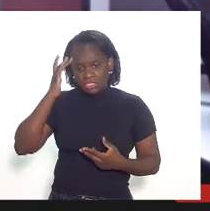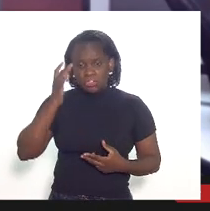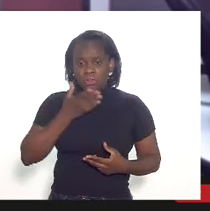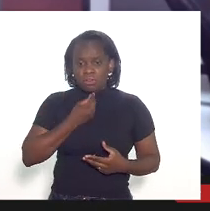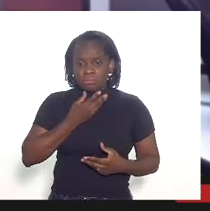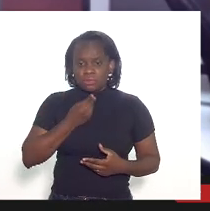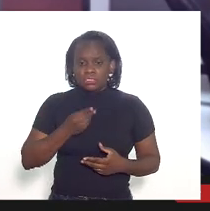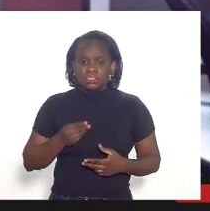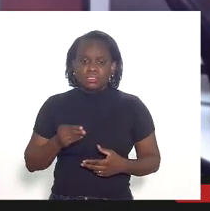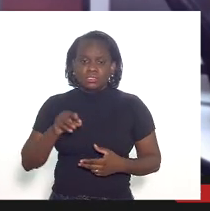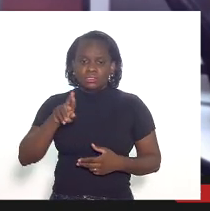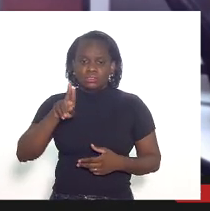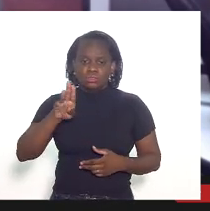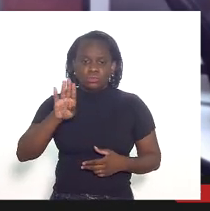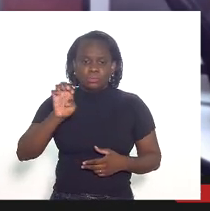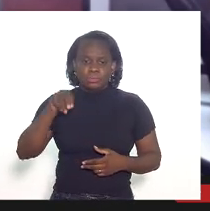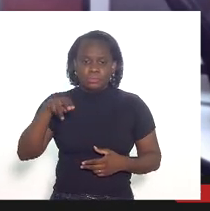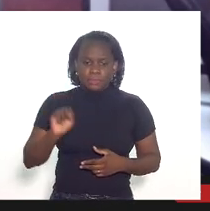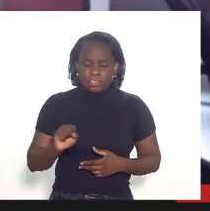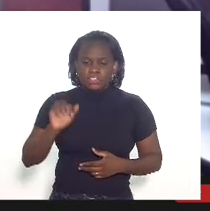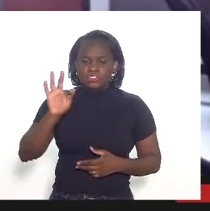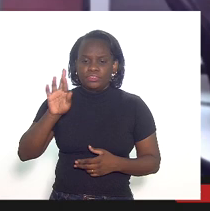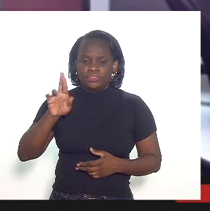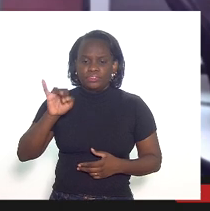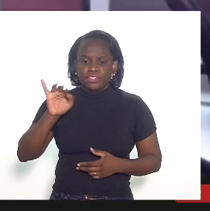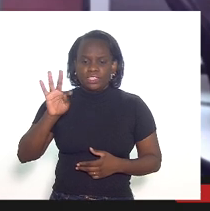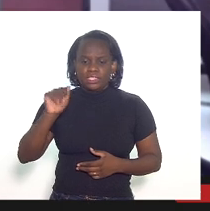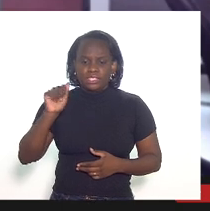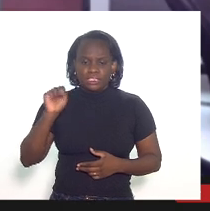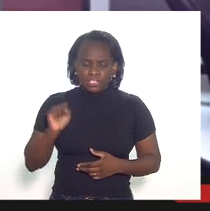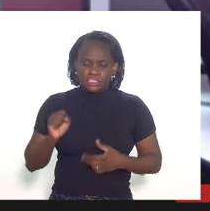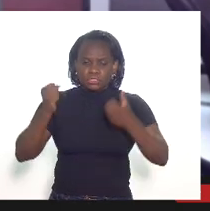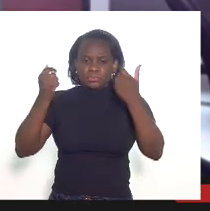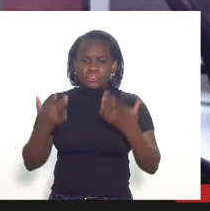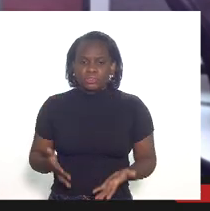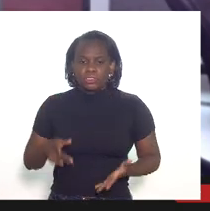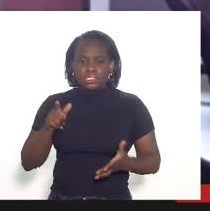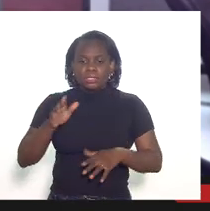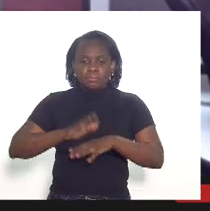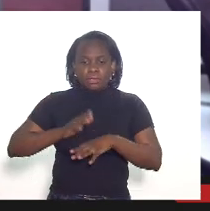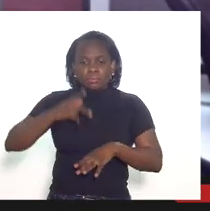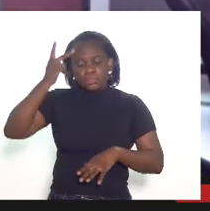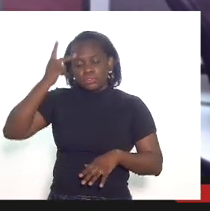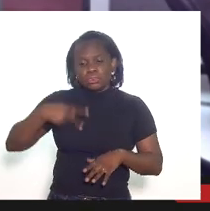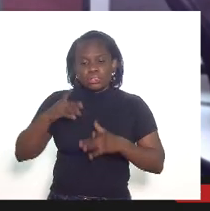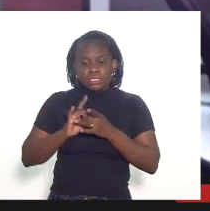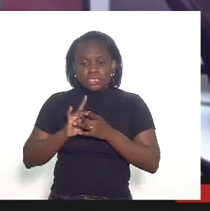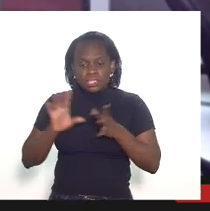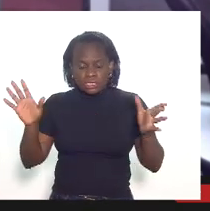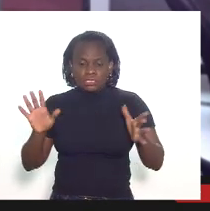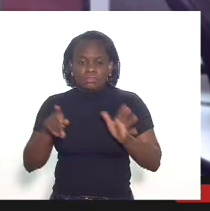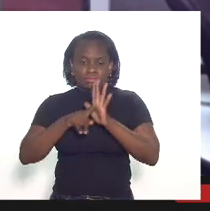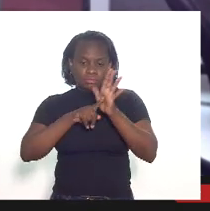época era o Robens Freitas e a discussão era exatamente sobre esse ponto a autonomia da fiscalização da Cefaz